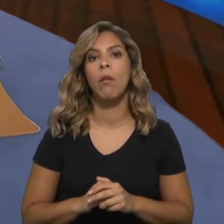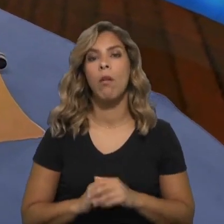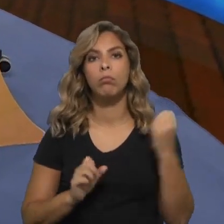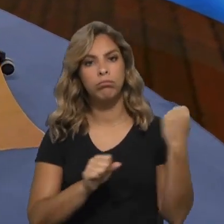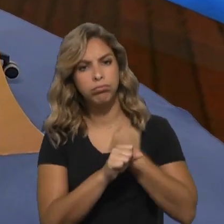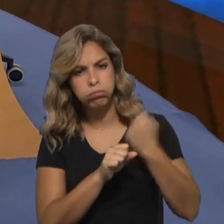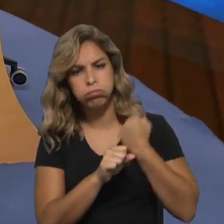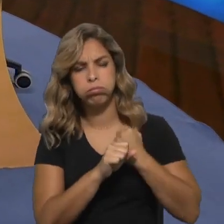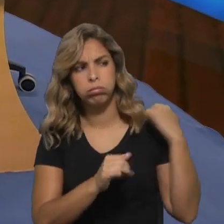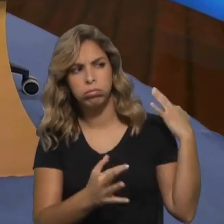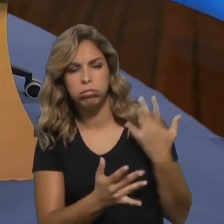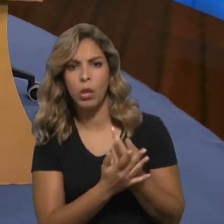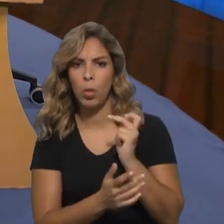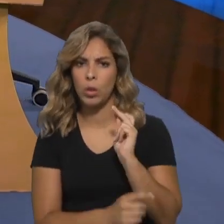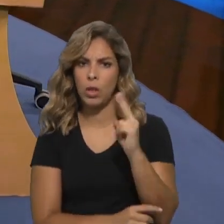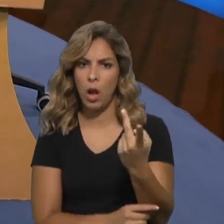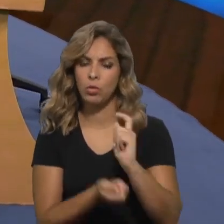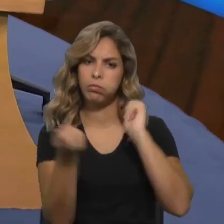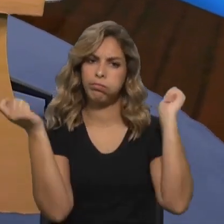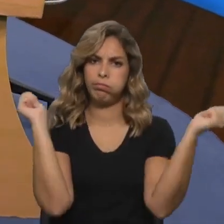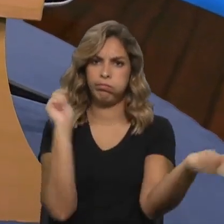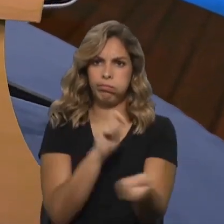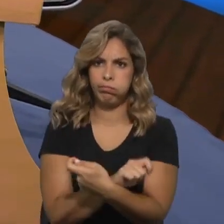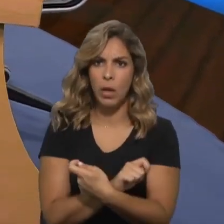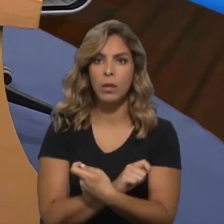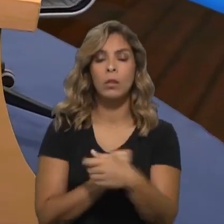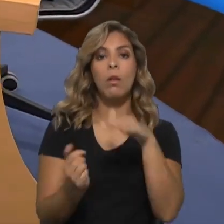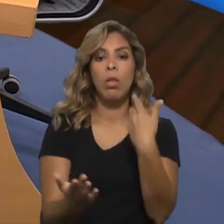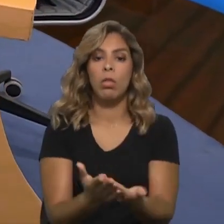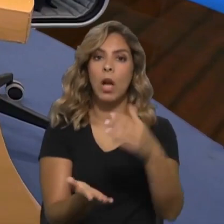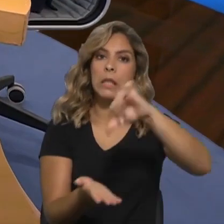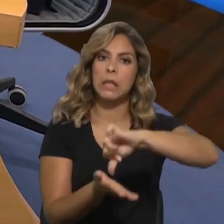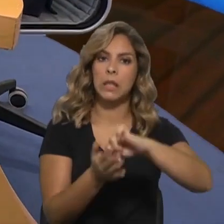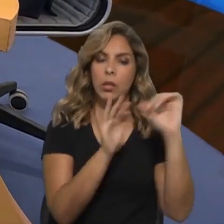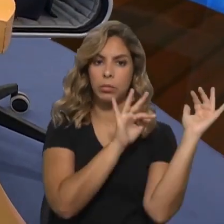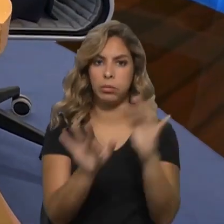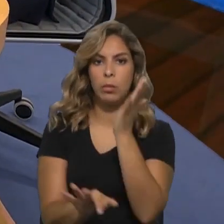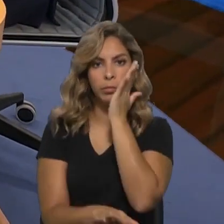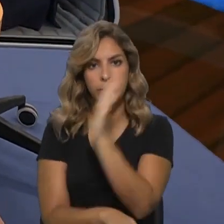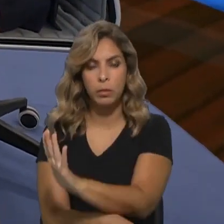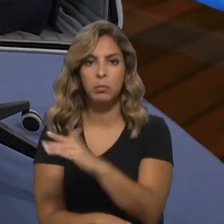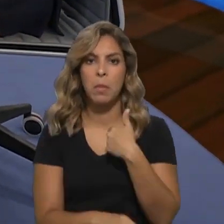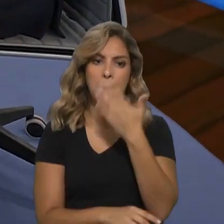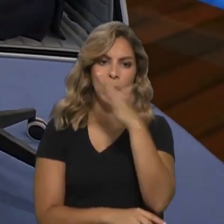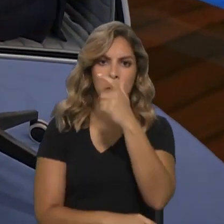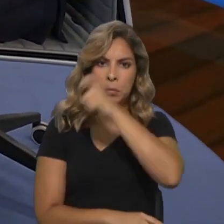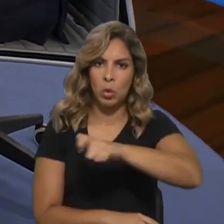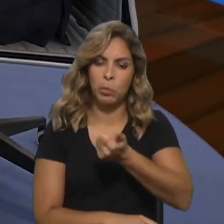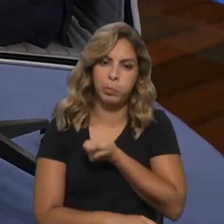requalificando o espaço para um centro de acolhimento, que terá capacidade sensivelmente para 100 pessoas,